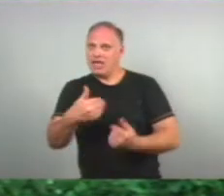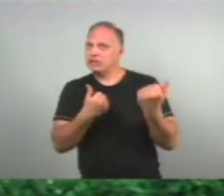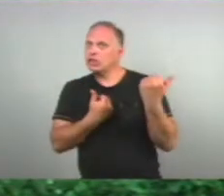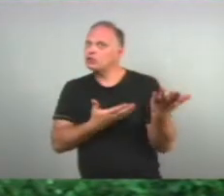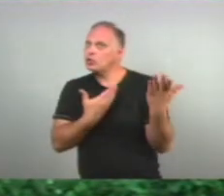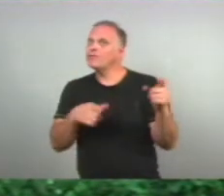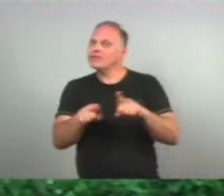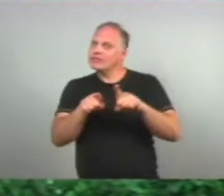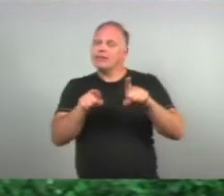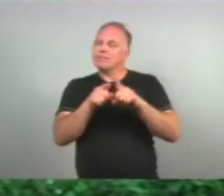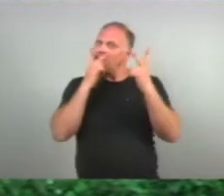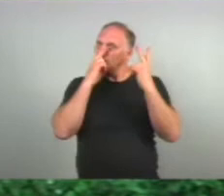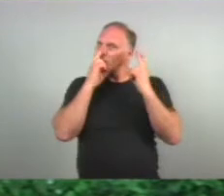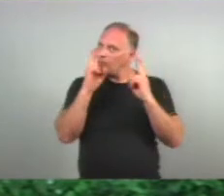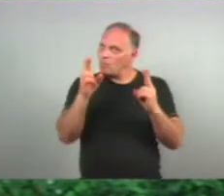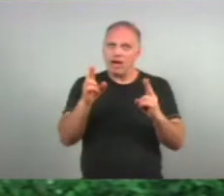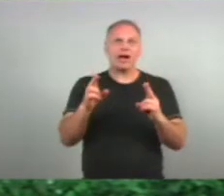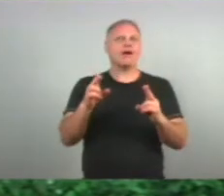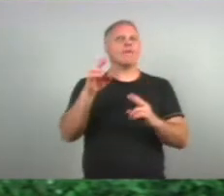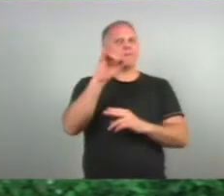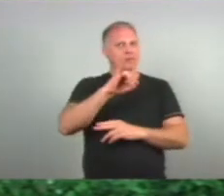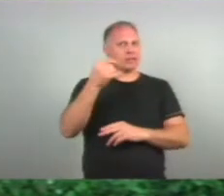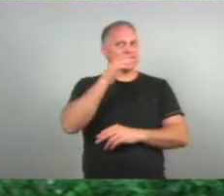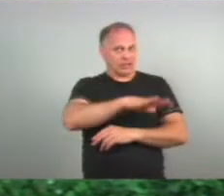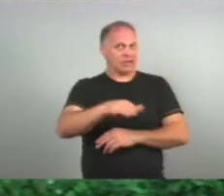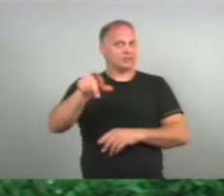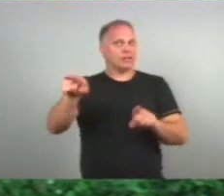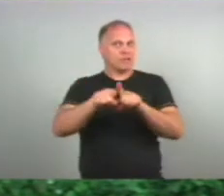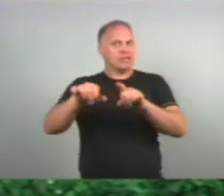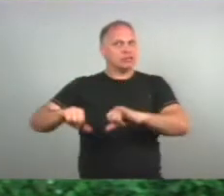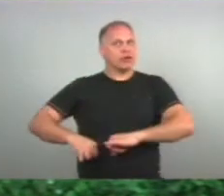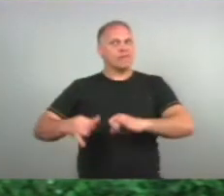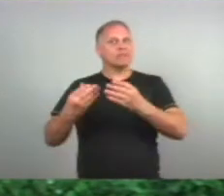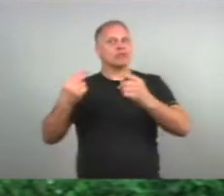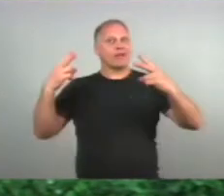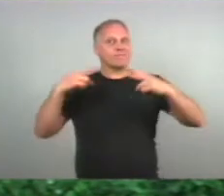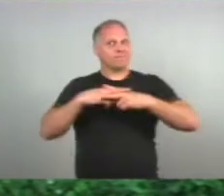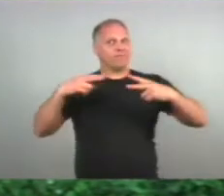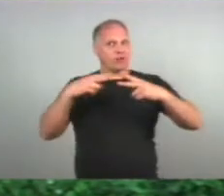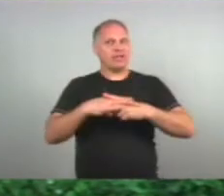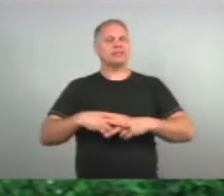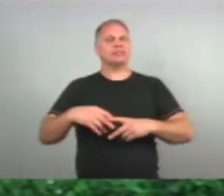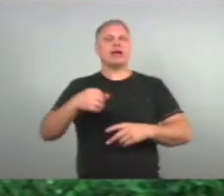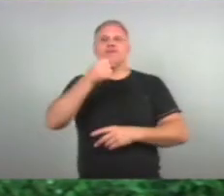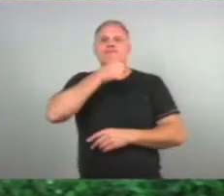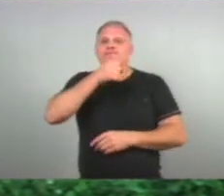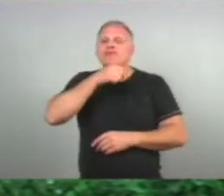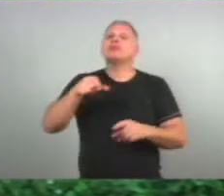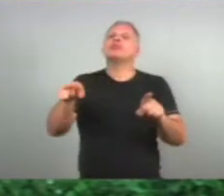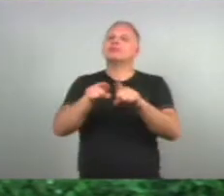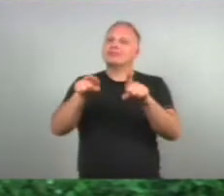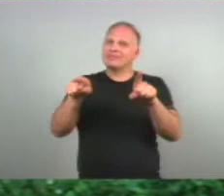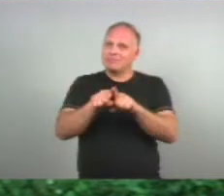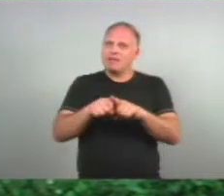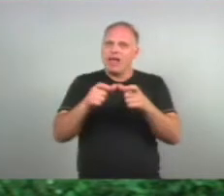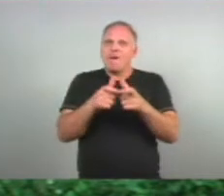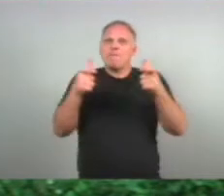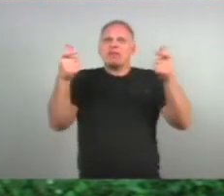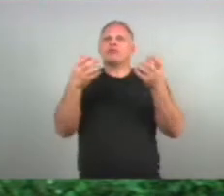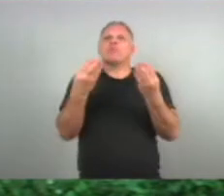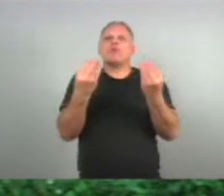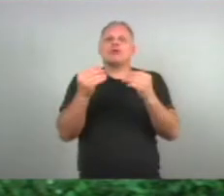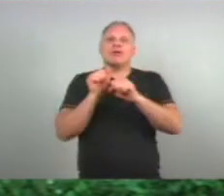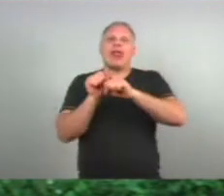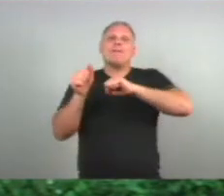De frisar Que também A criança Sofre muita violência O idoso também Que aumentou muito Na